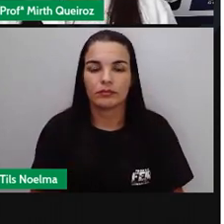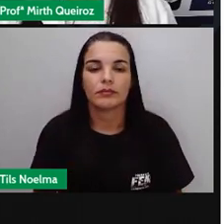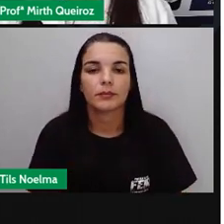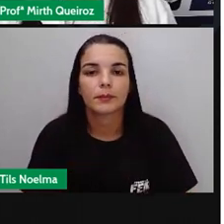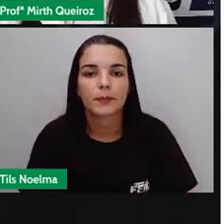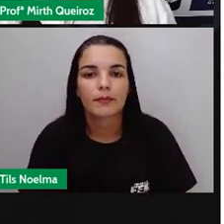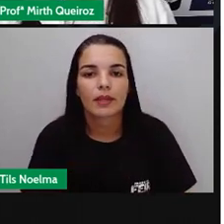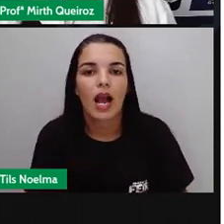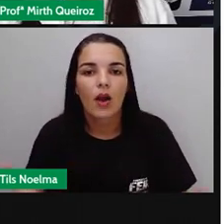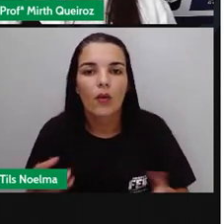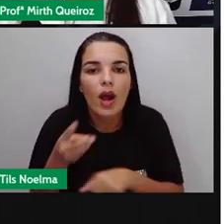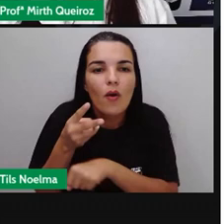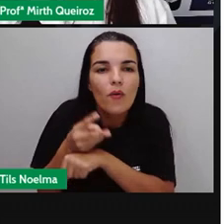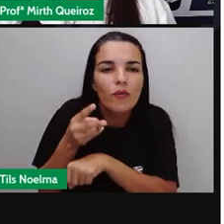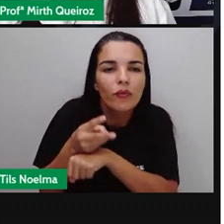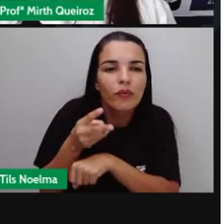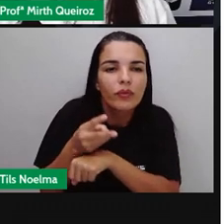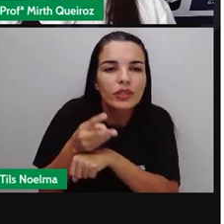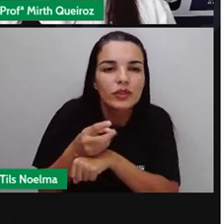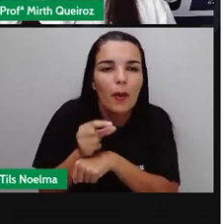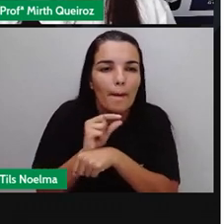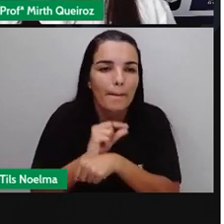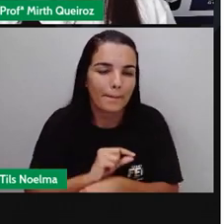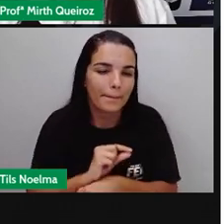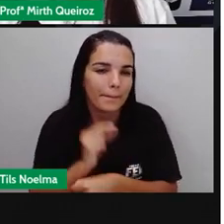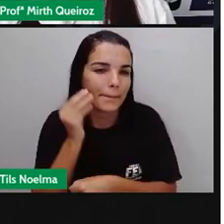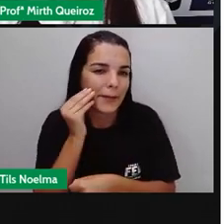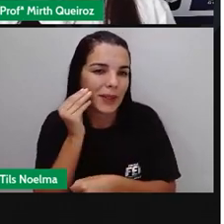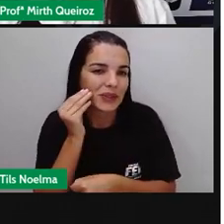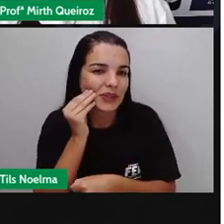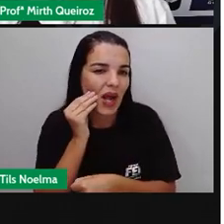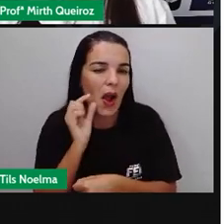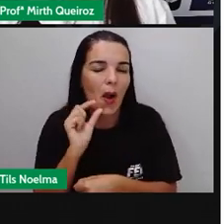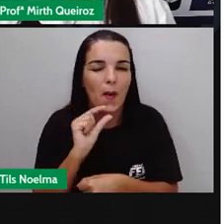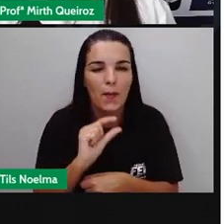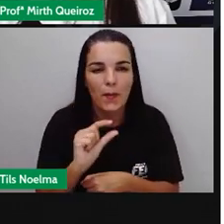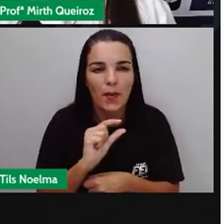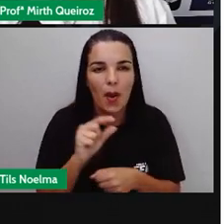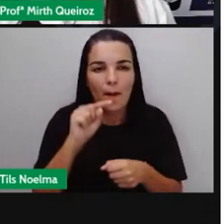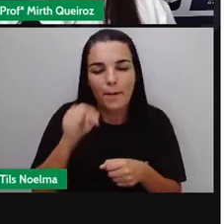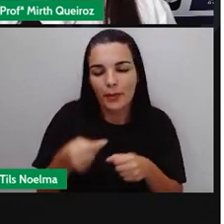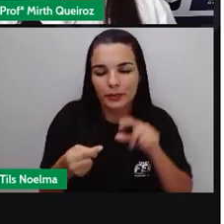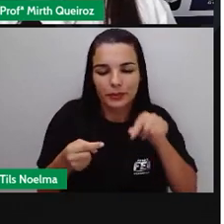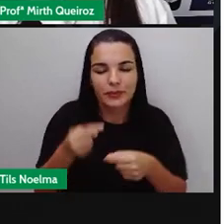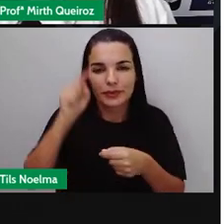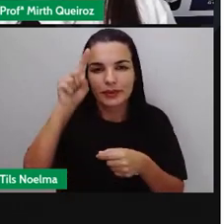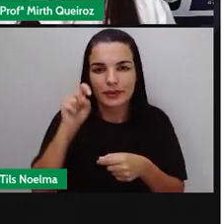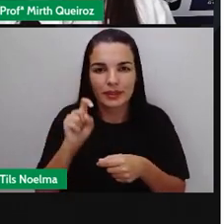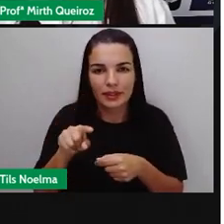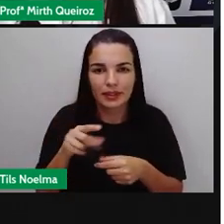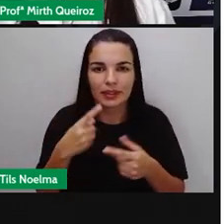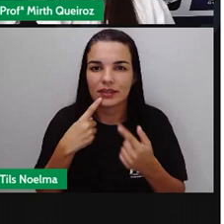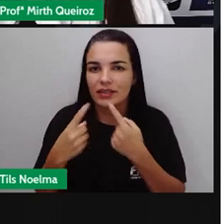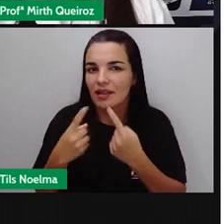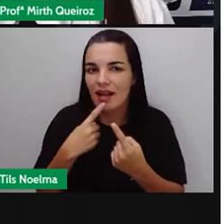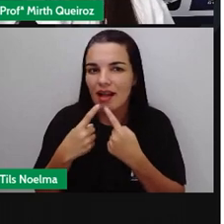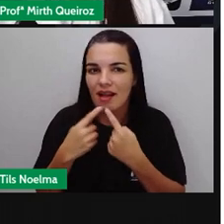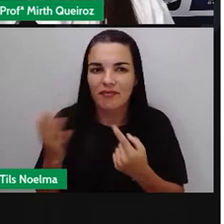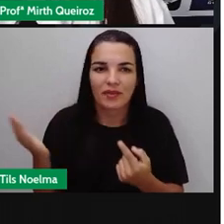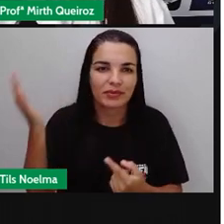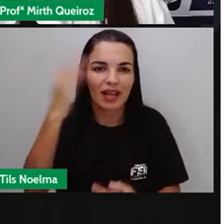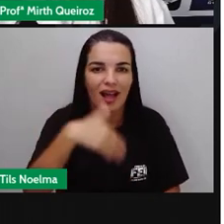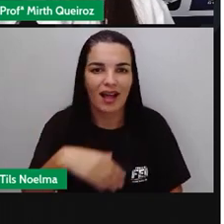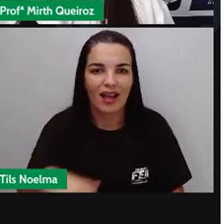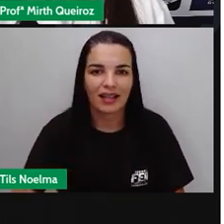E aqui, a Pró trouxe para vocês um vídeo em que nós falaremos sobre pontuação em diálogos. Vamos lá?